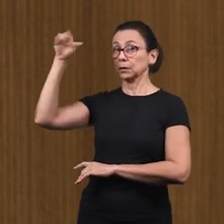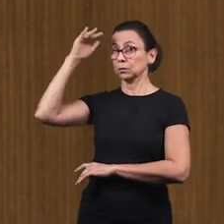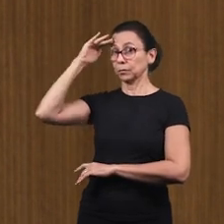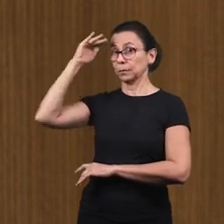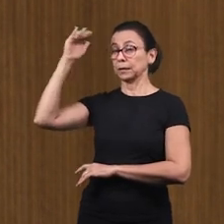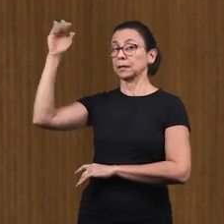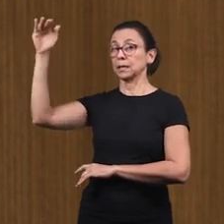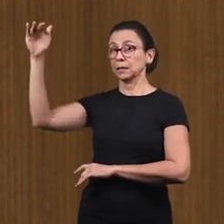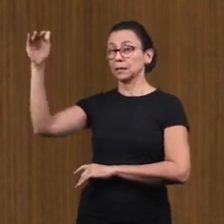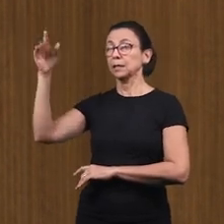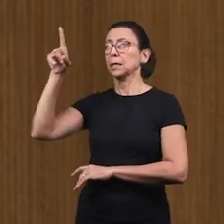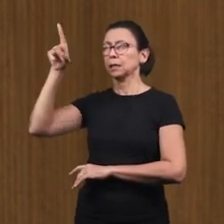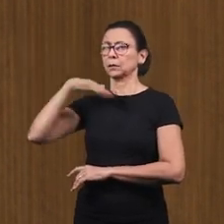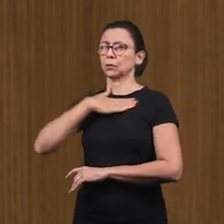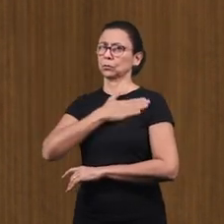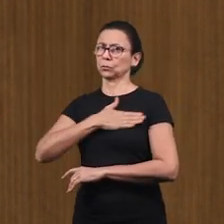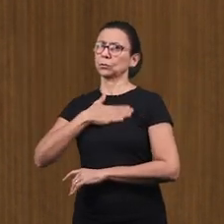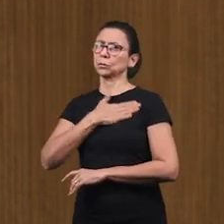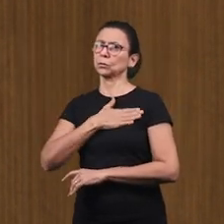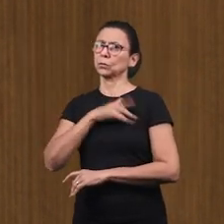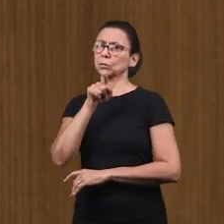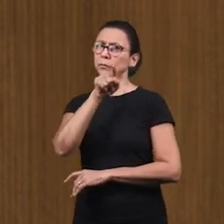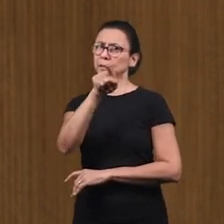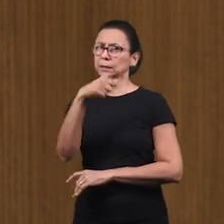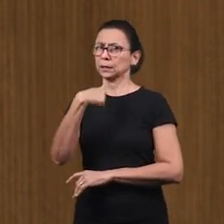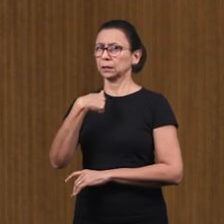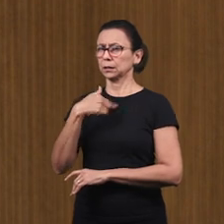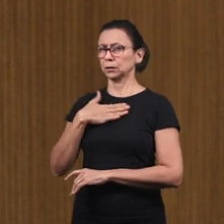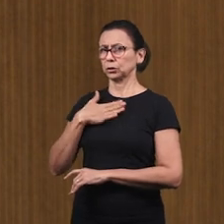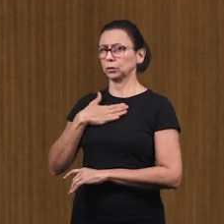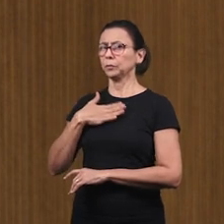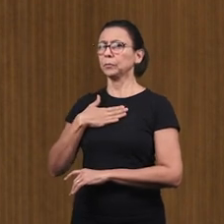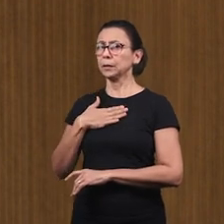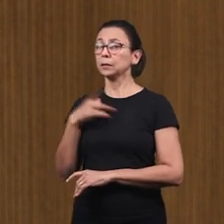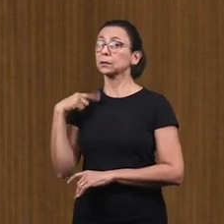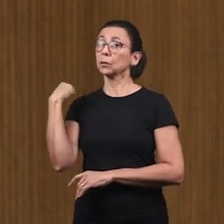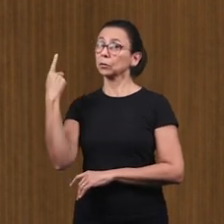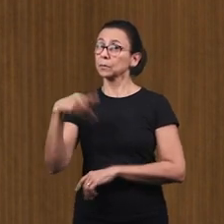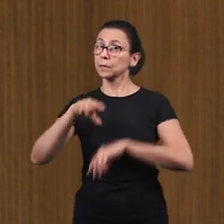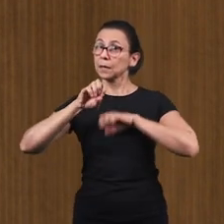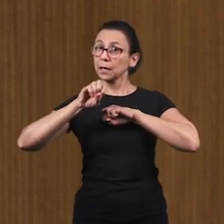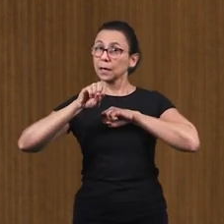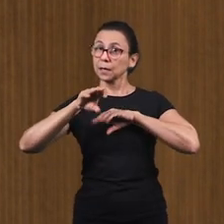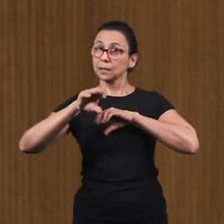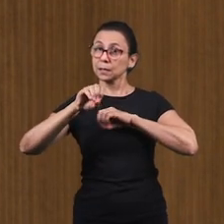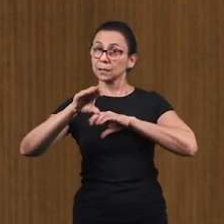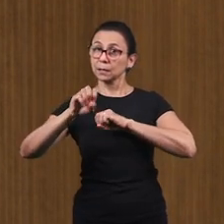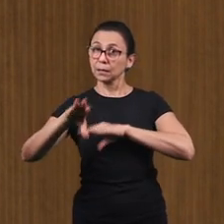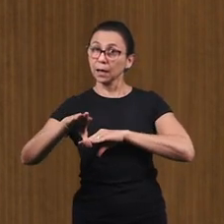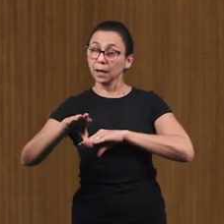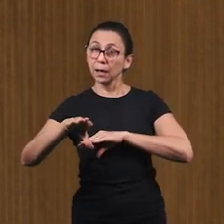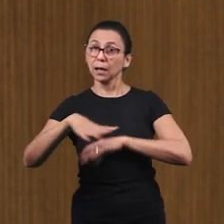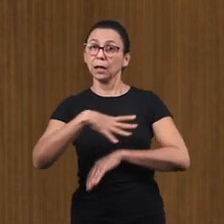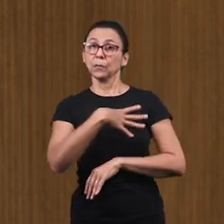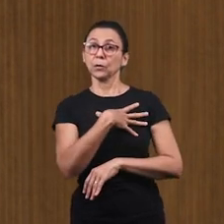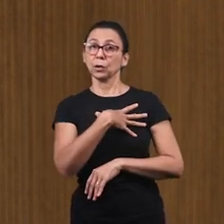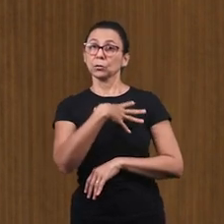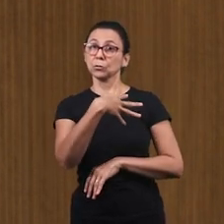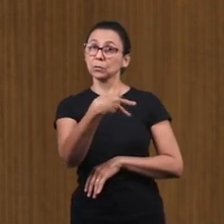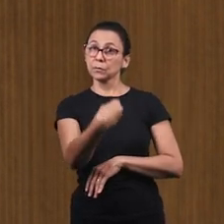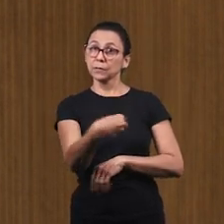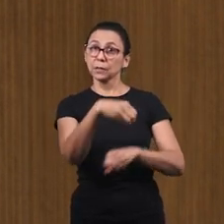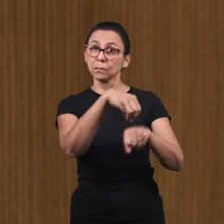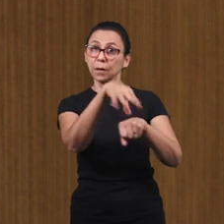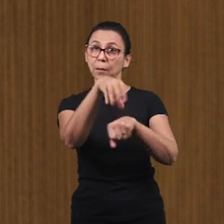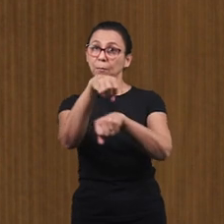nós achamos graças diante de Deus E nós temos que passar isso para os nossos filhos Para que eles possam crescer Andando